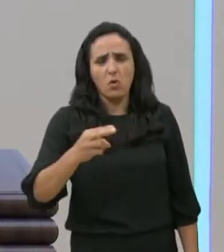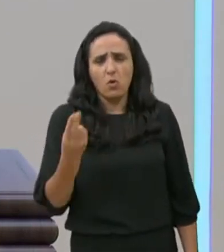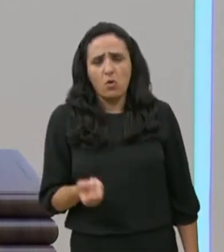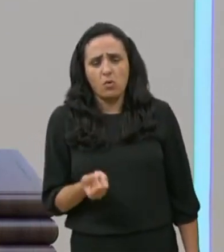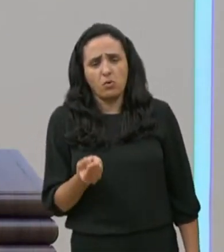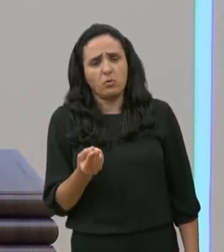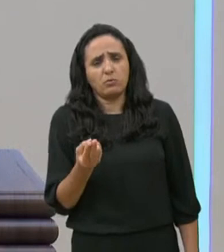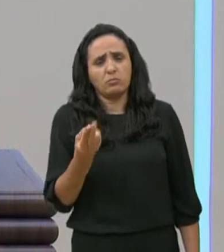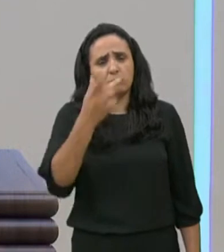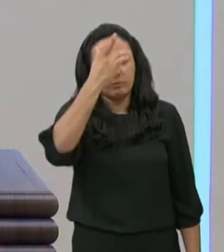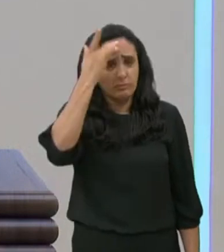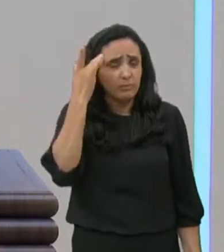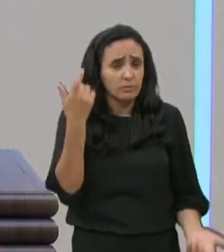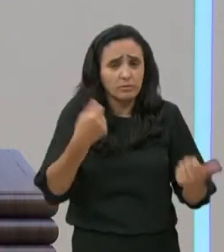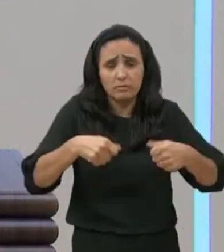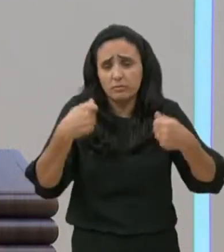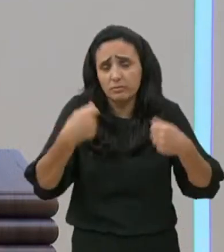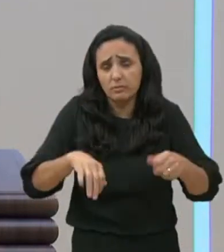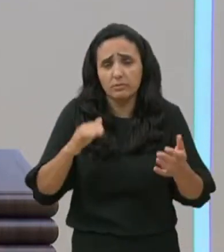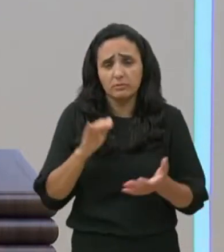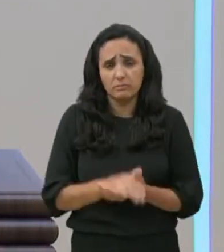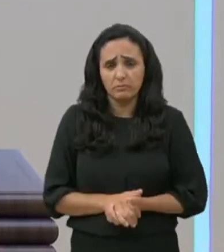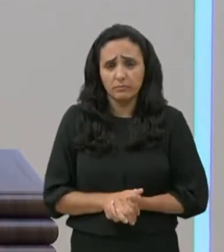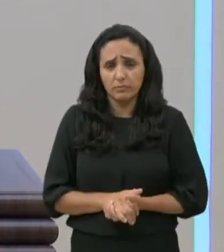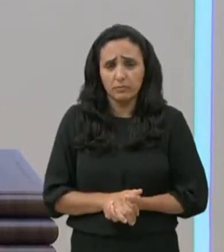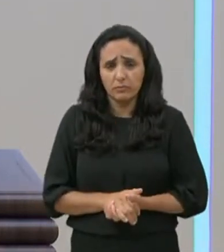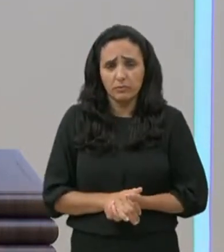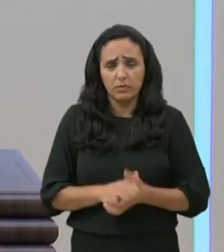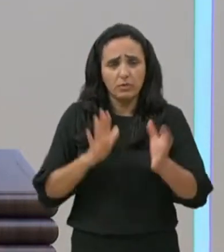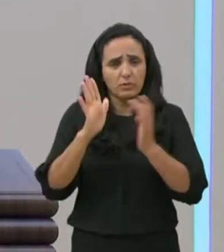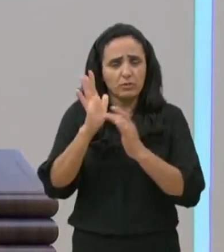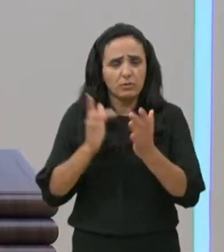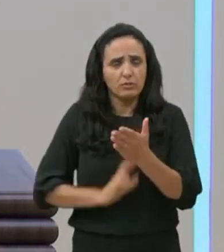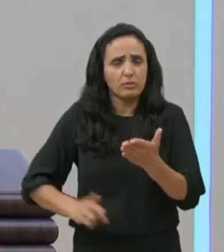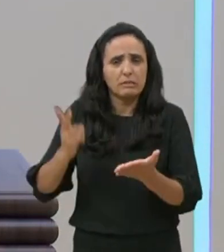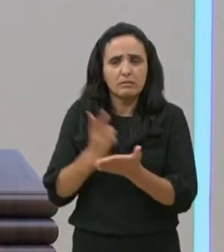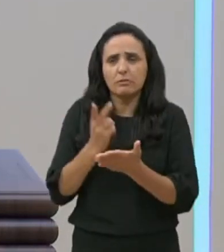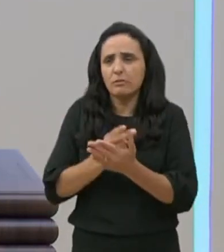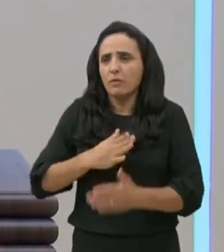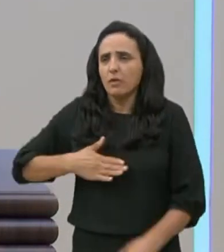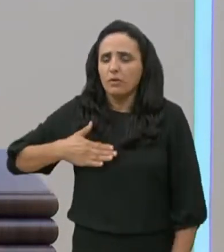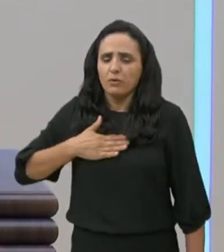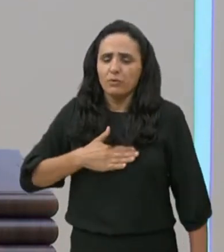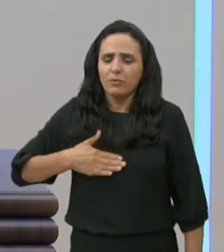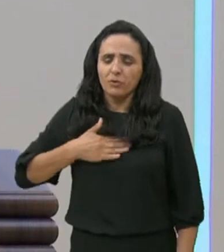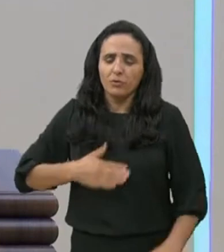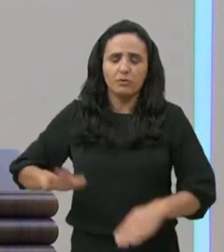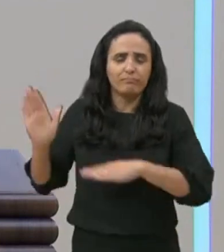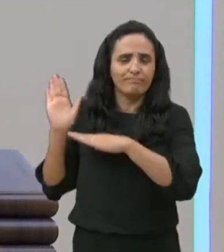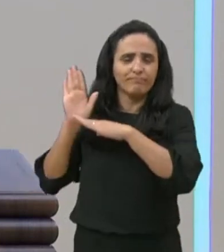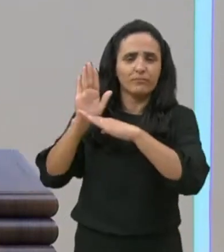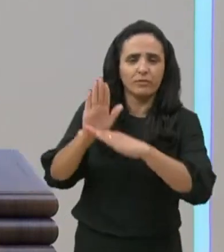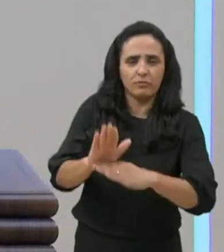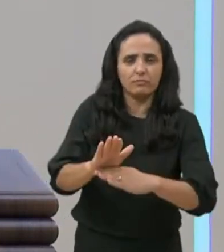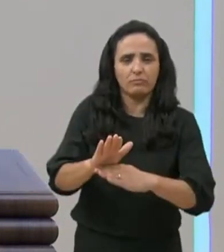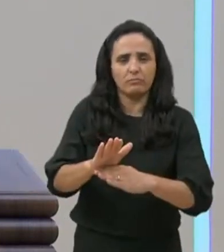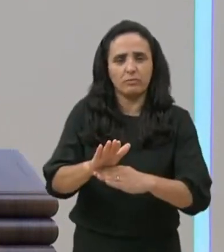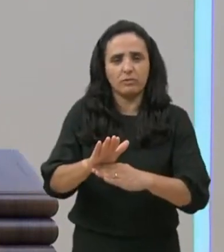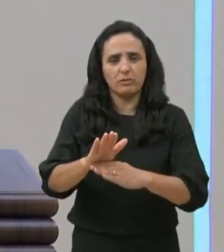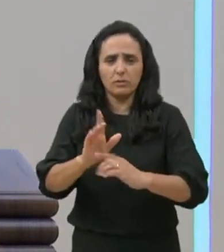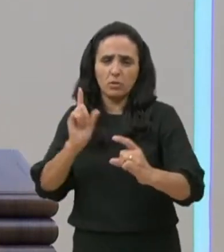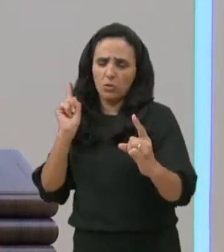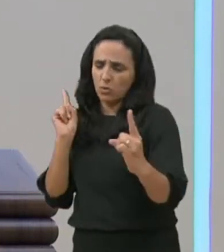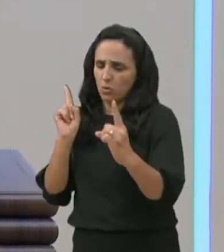bendito é Deus, para sempre, Jesus não se nega, em momento algum, de atender aqueles, que vai à busca dele,